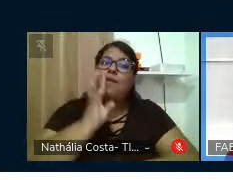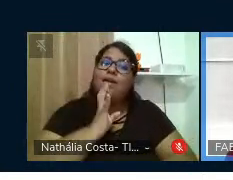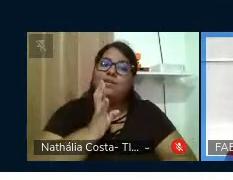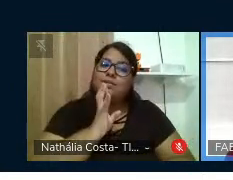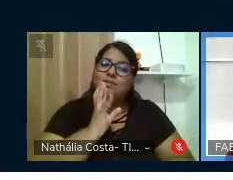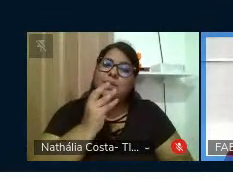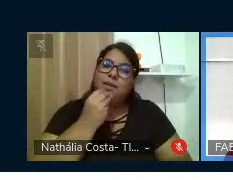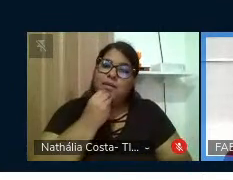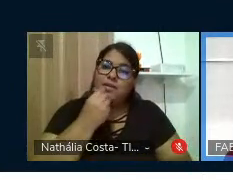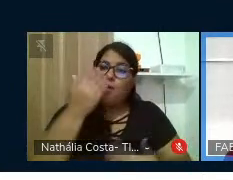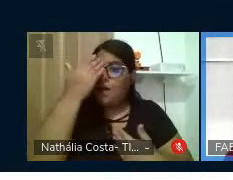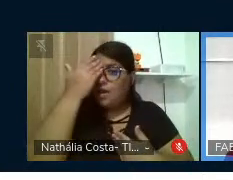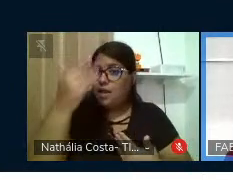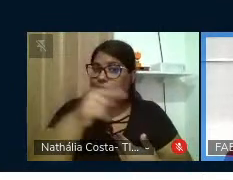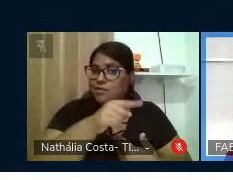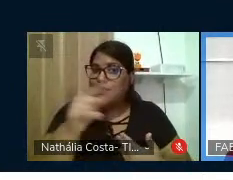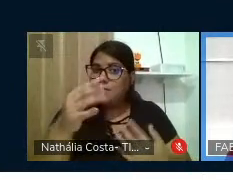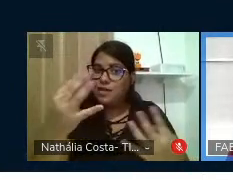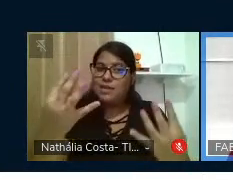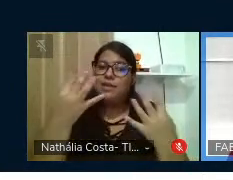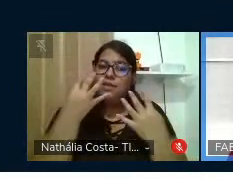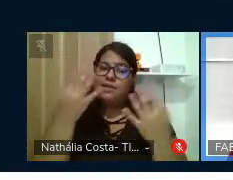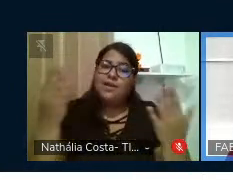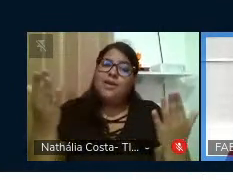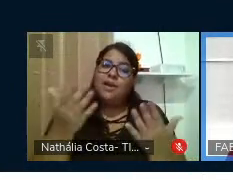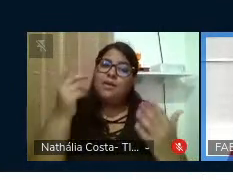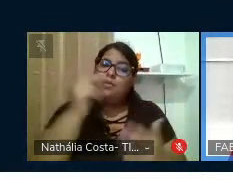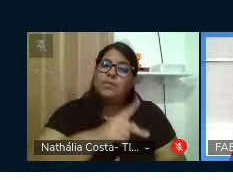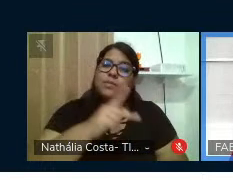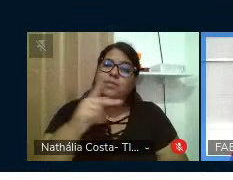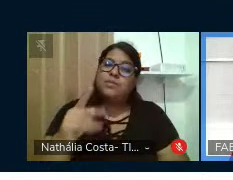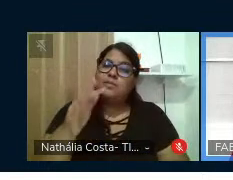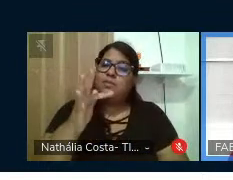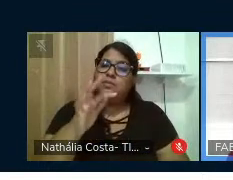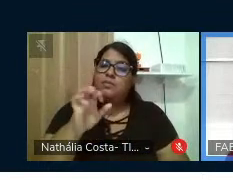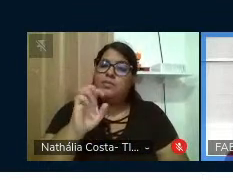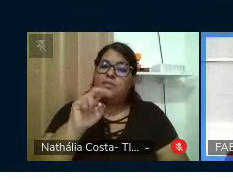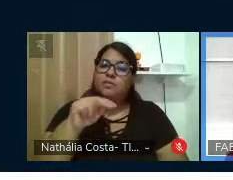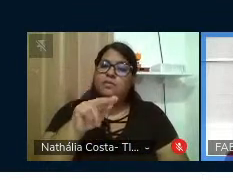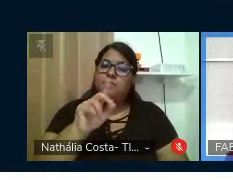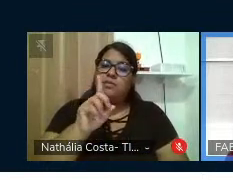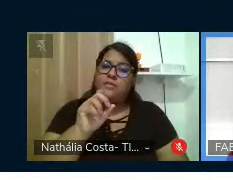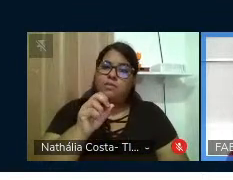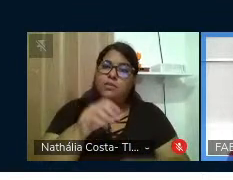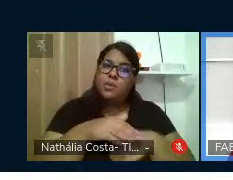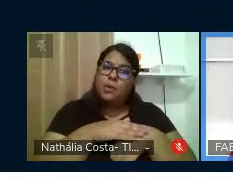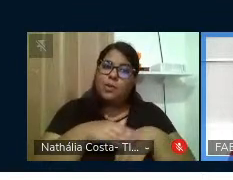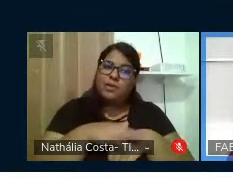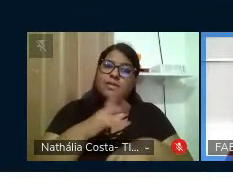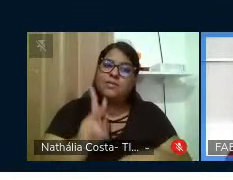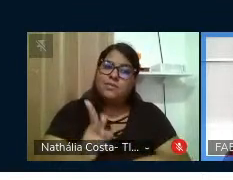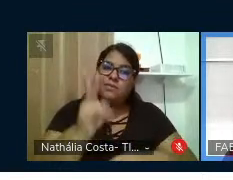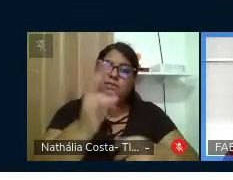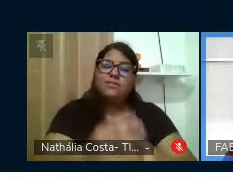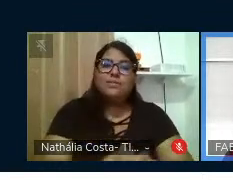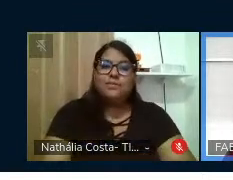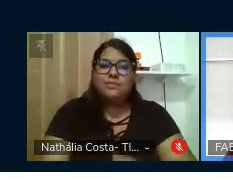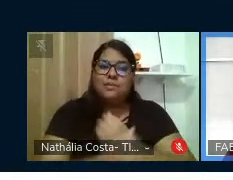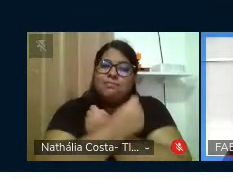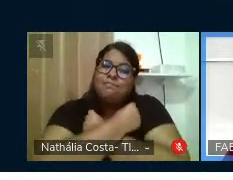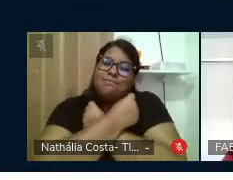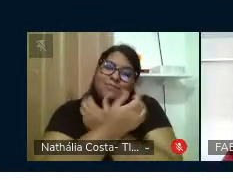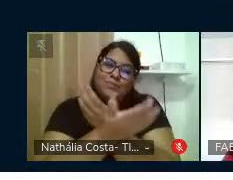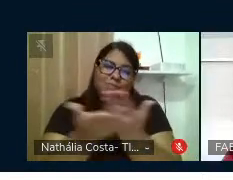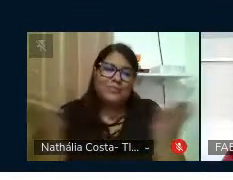Então, eu agradeço a atenção de vocês. Eu passo agora a palavra ao professor Fernando para continuar esse nosso diálogo. Ok? Abraços.